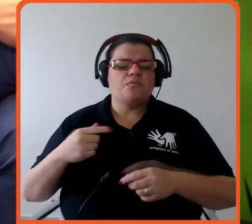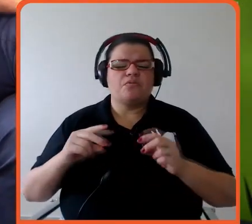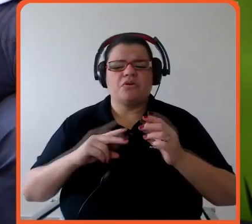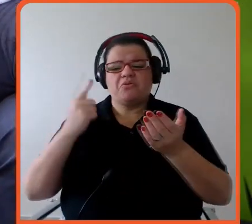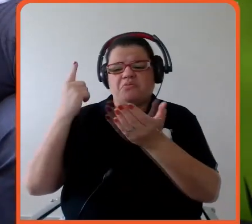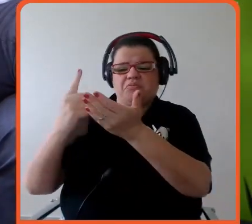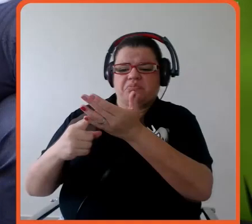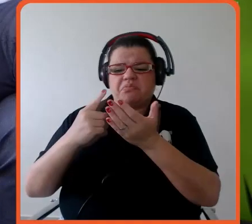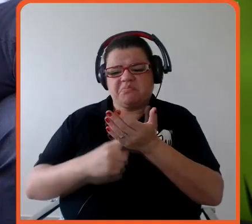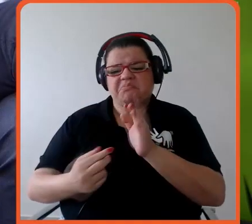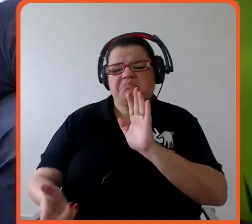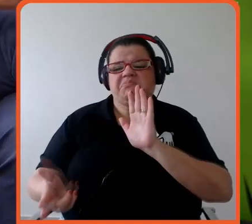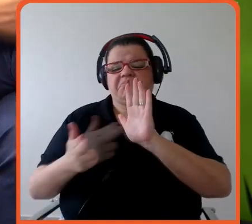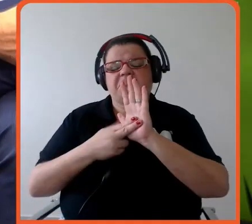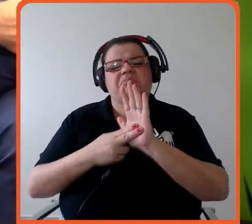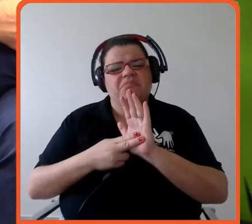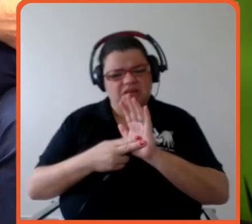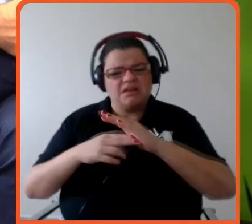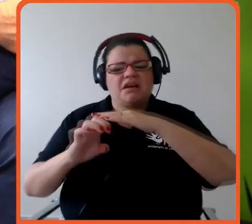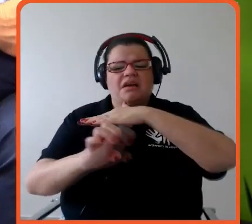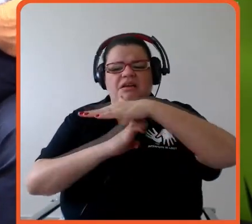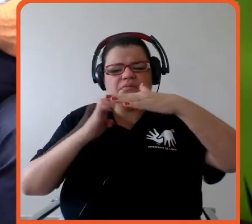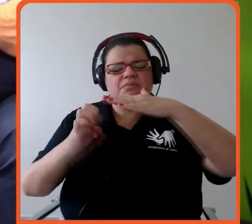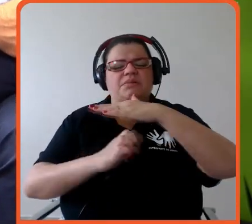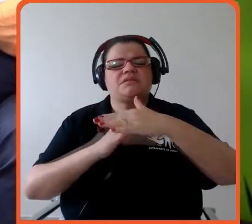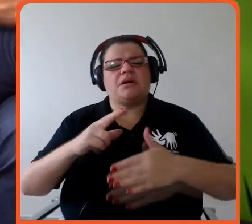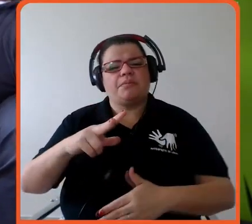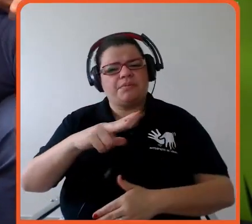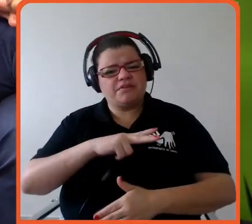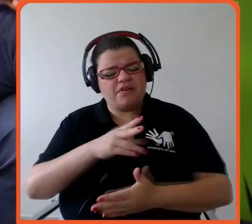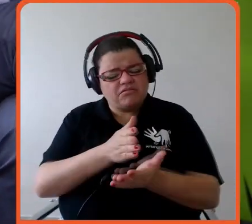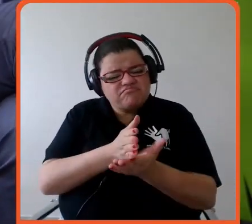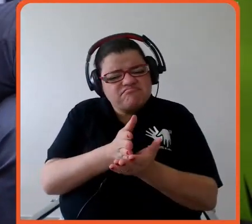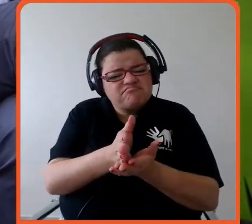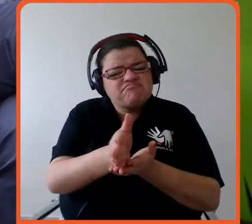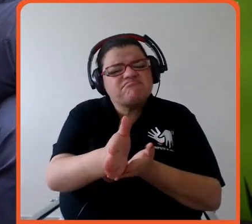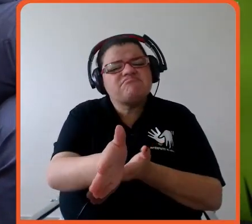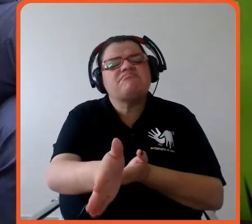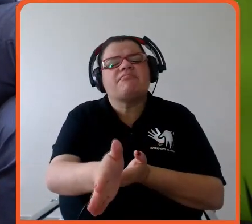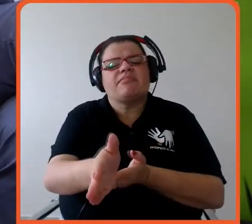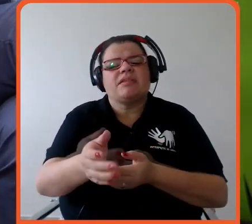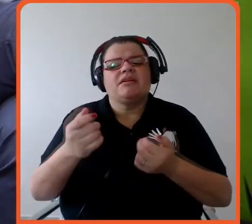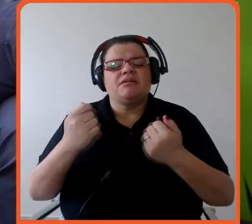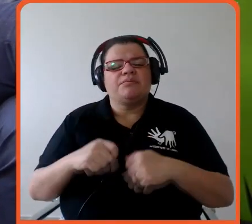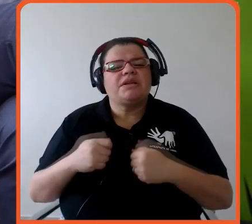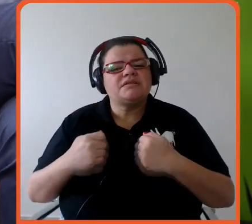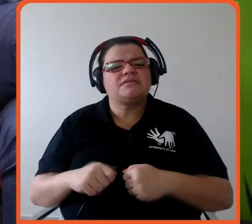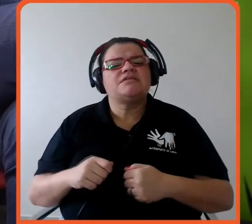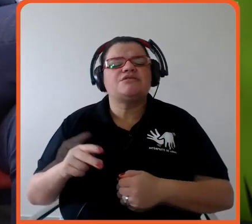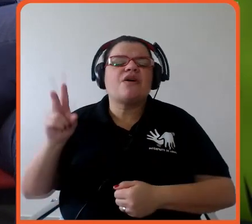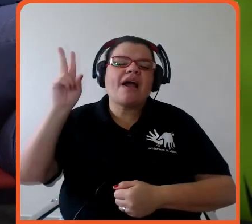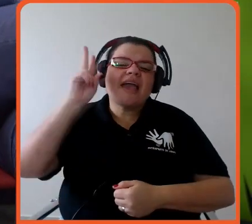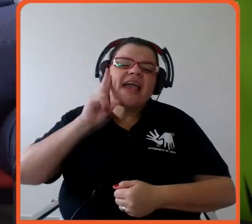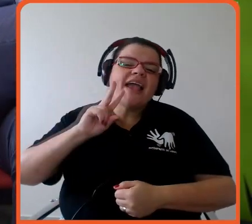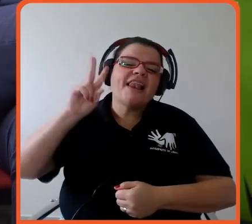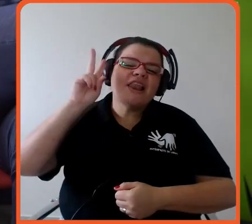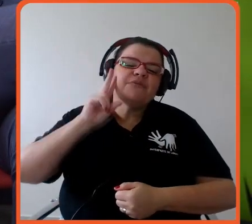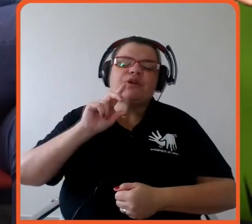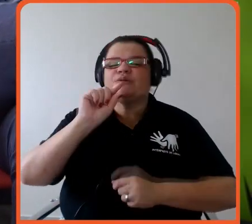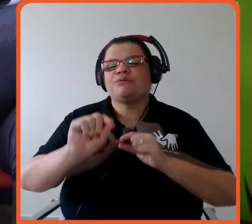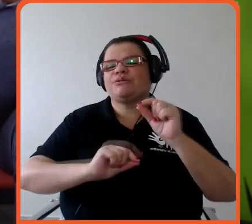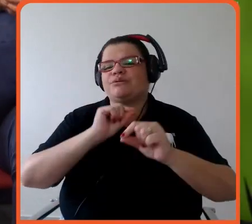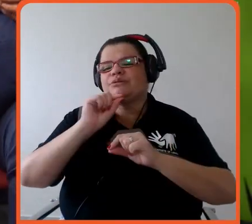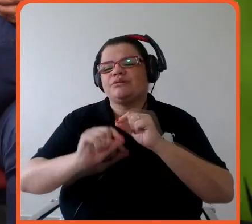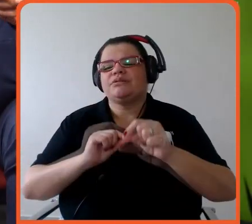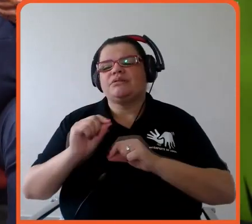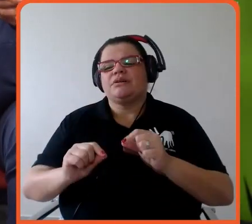acho que o setor privado deve ir nessa direção eu preciso relembrar que estados na ação tem que